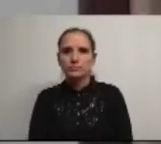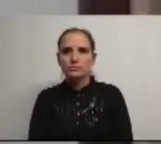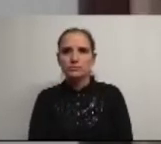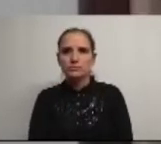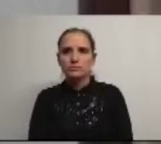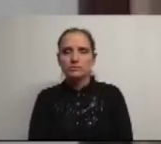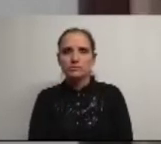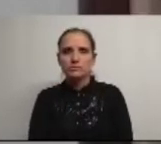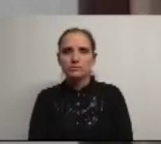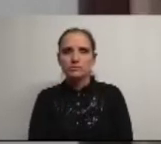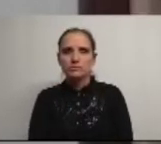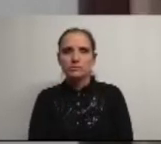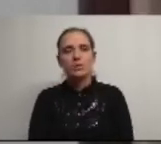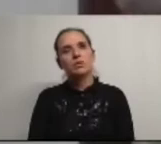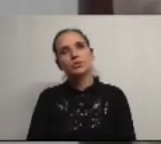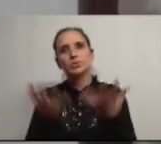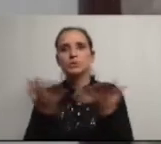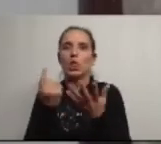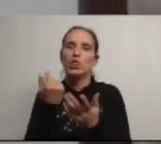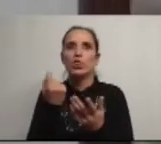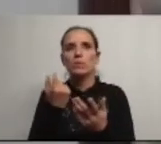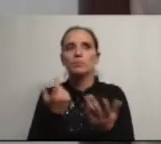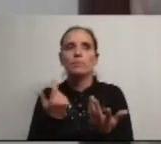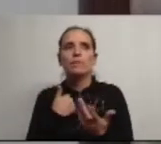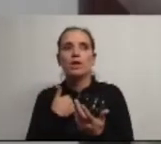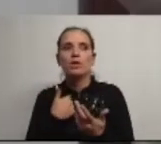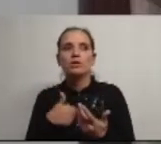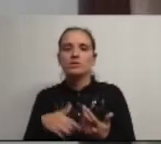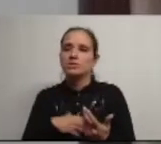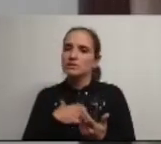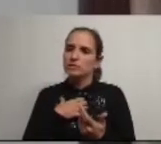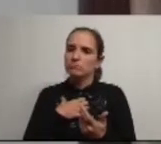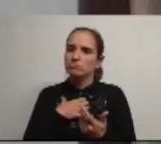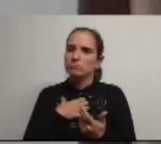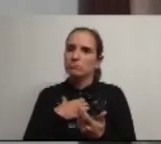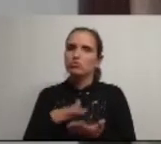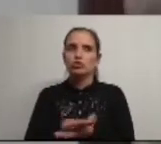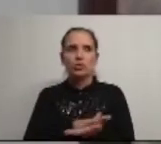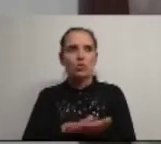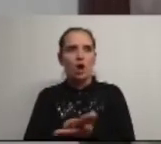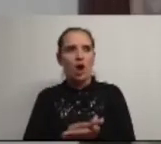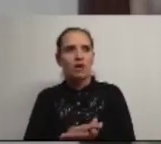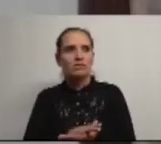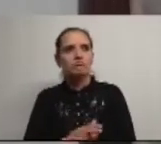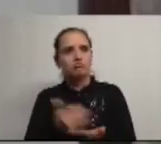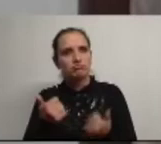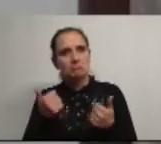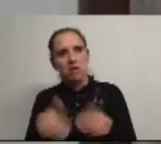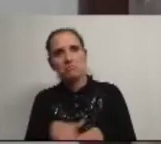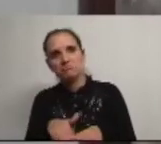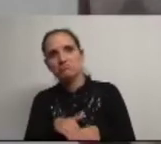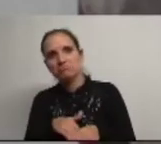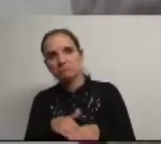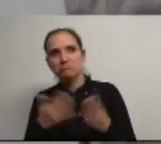para descongestionar aqui um pouco eu sinto-me hoje num lugar bem frequentado aqui nesta assembleia